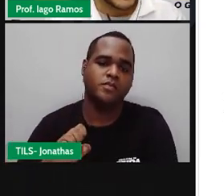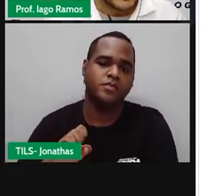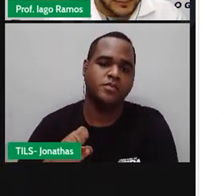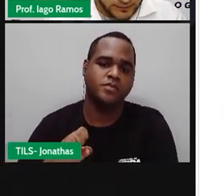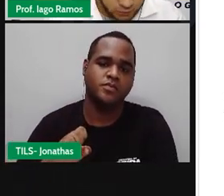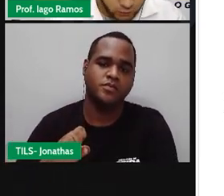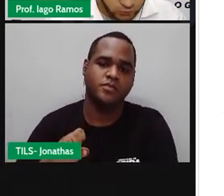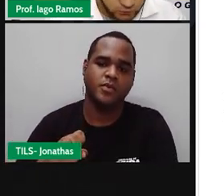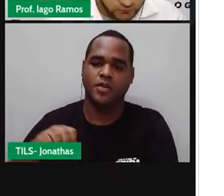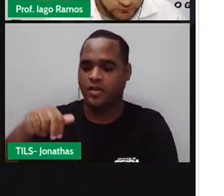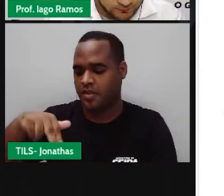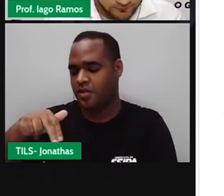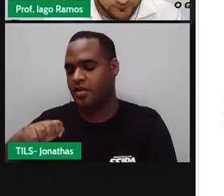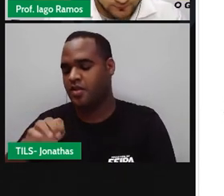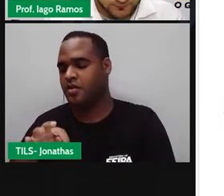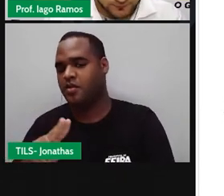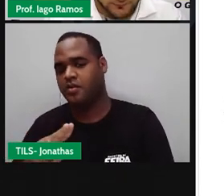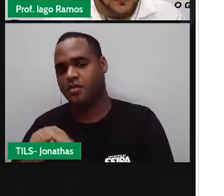Netuno,